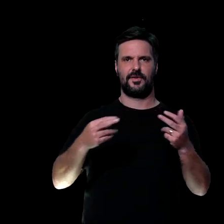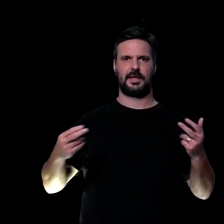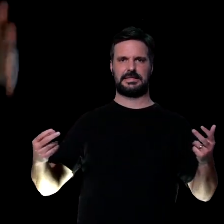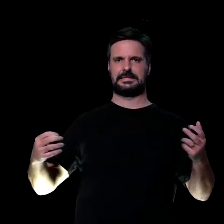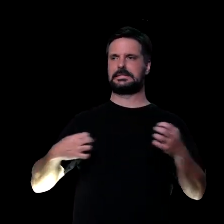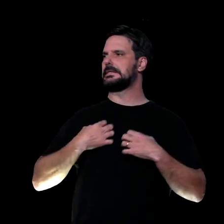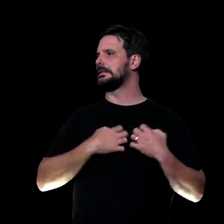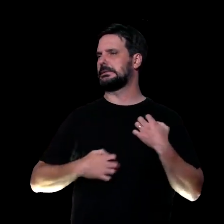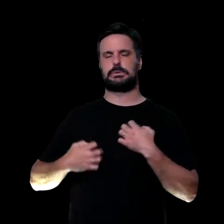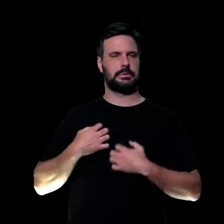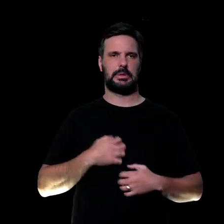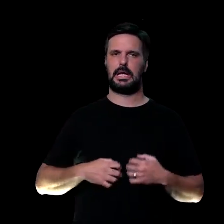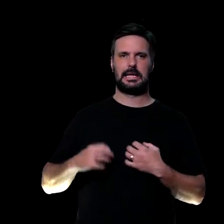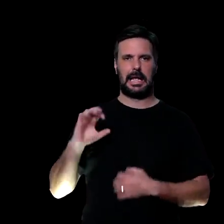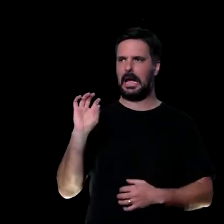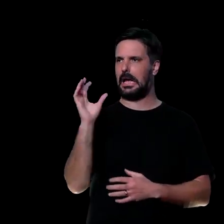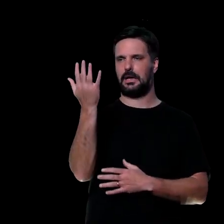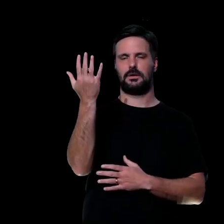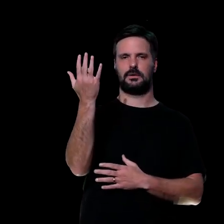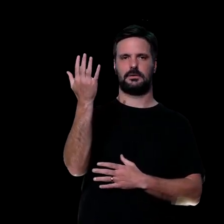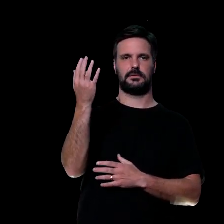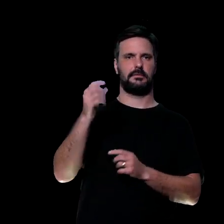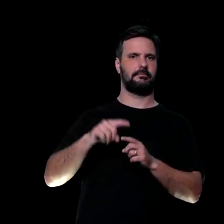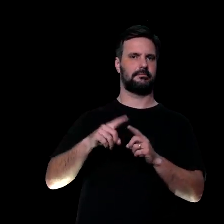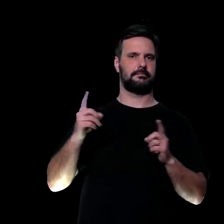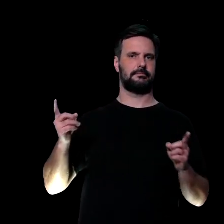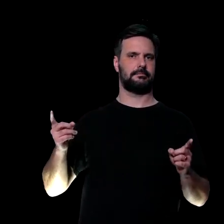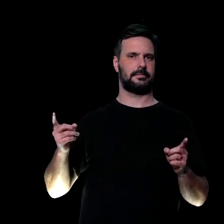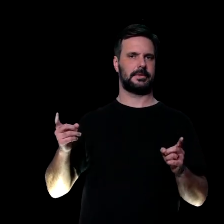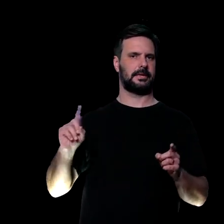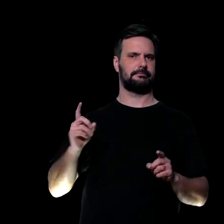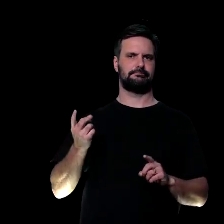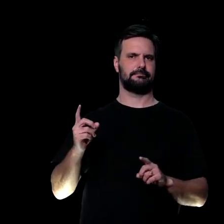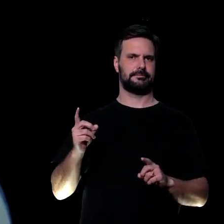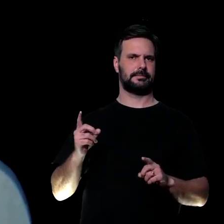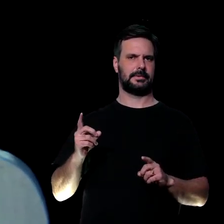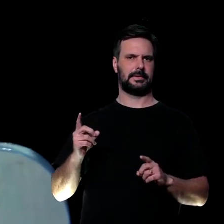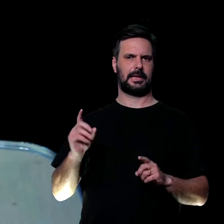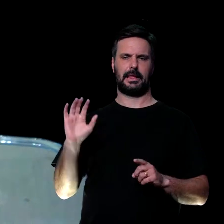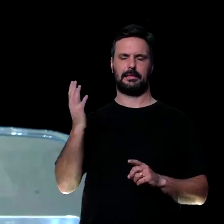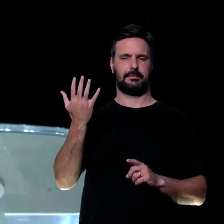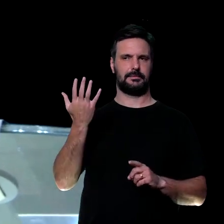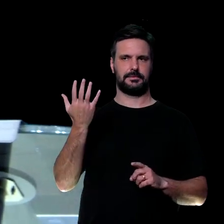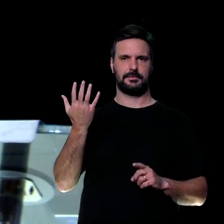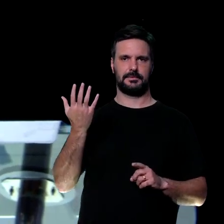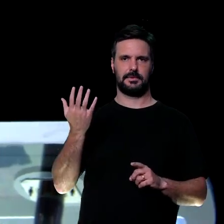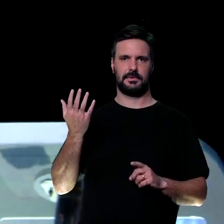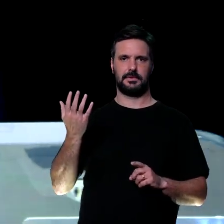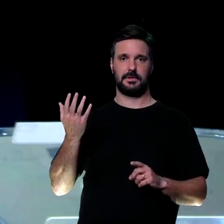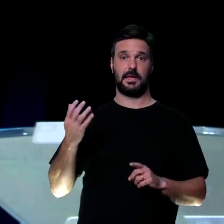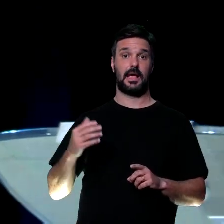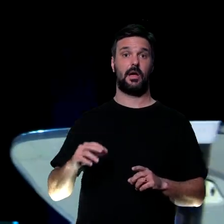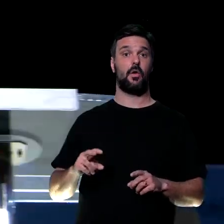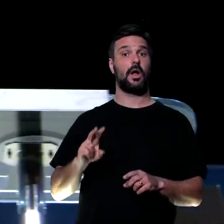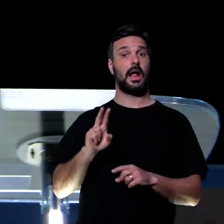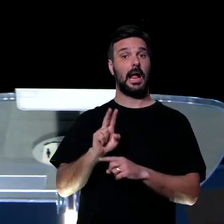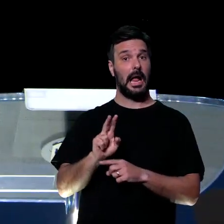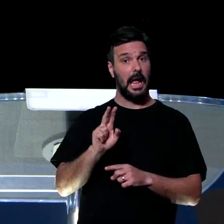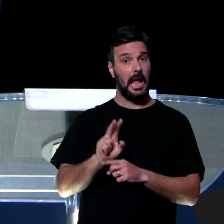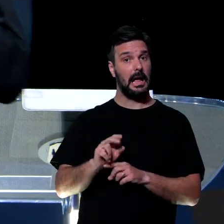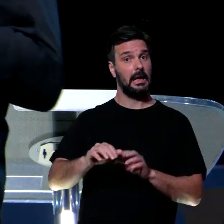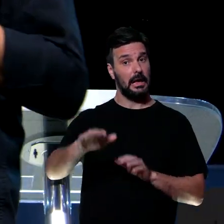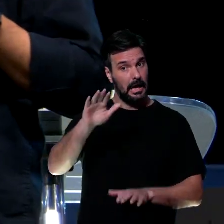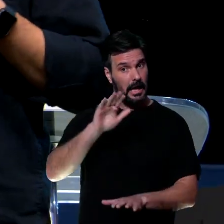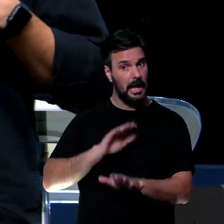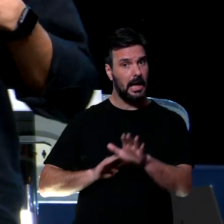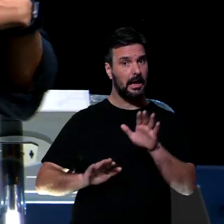desesperado, angustiado e de repente, tudo bem. Né? Ou seja, cuidado com seus pensamentos.